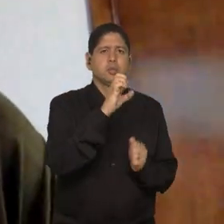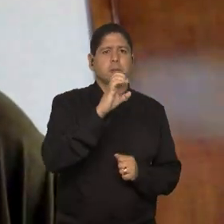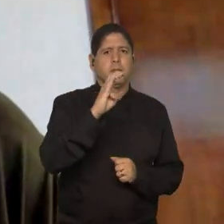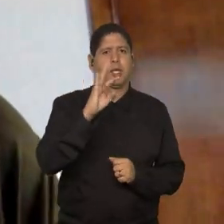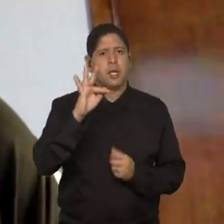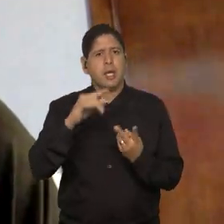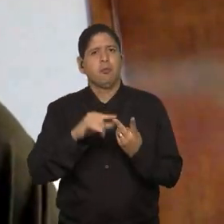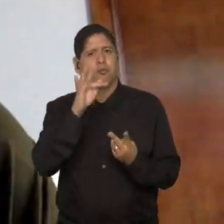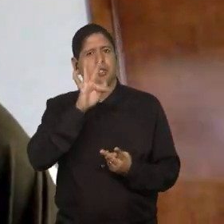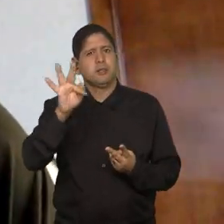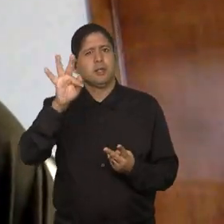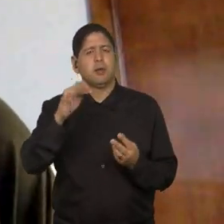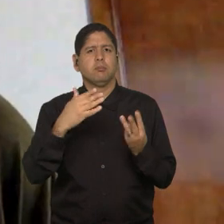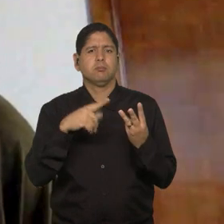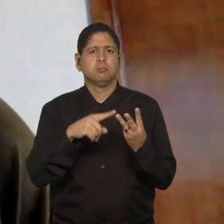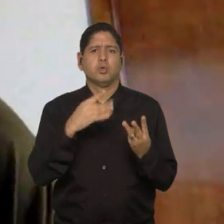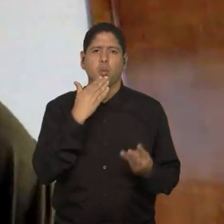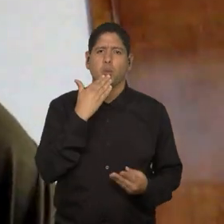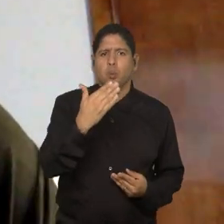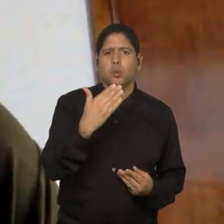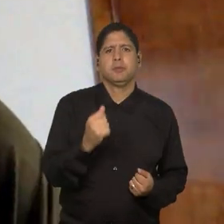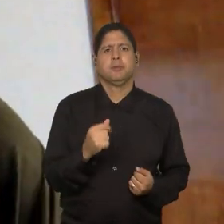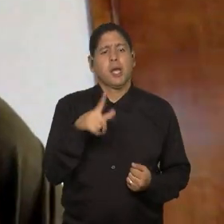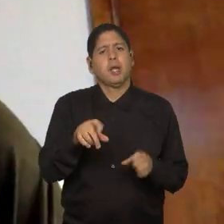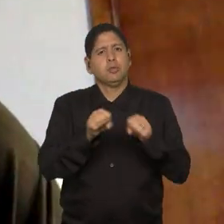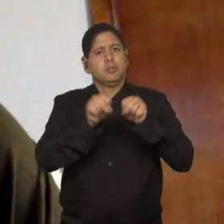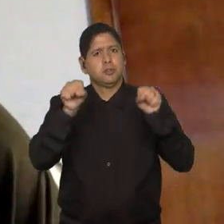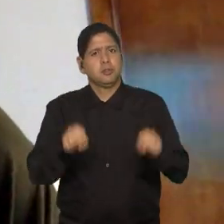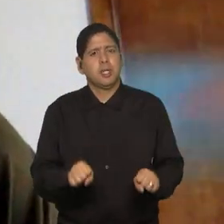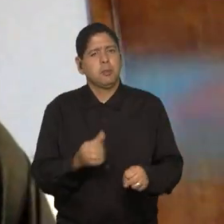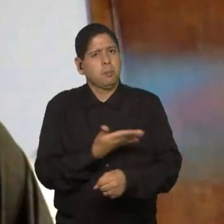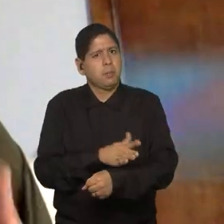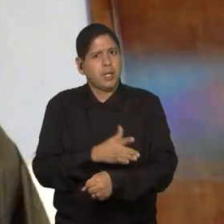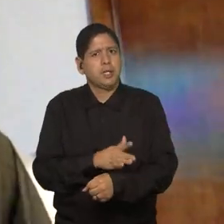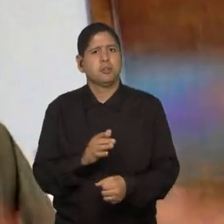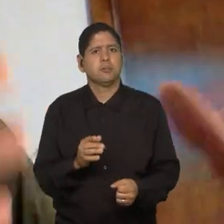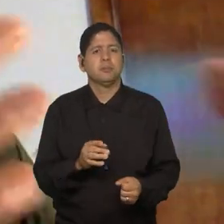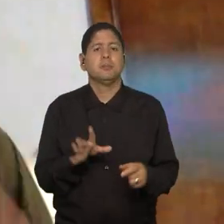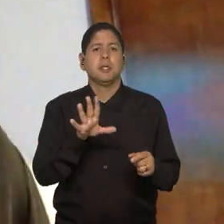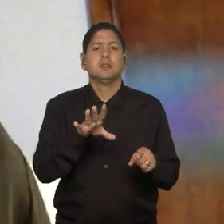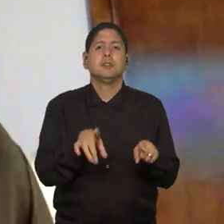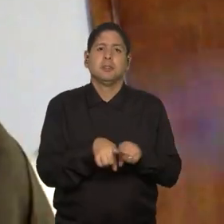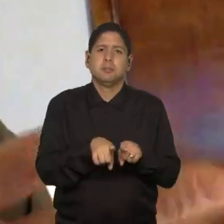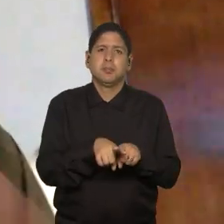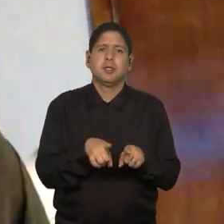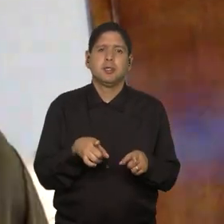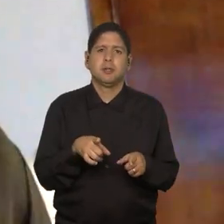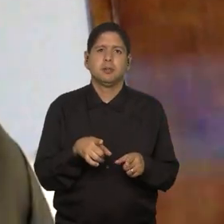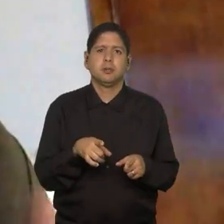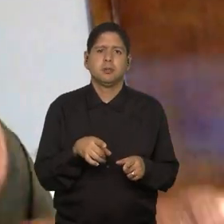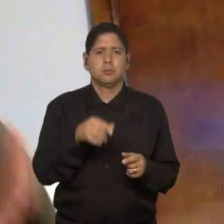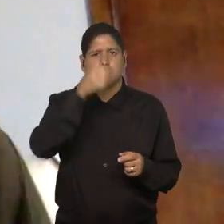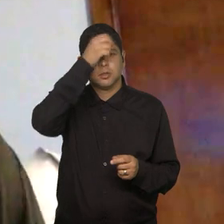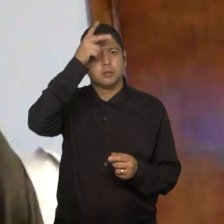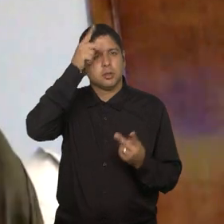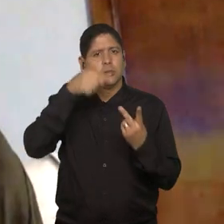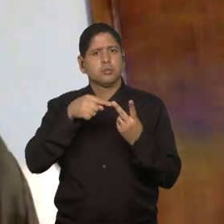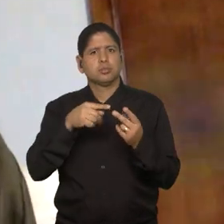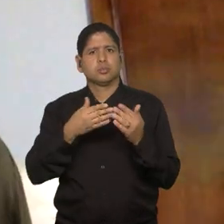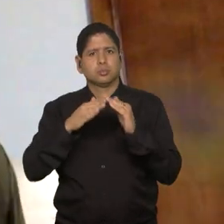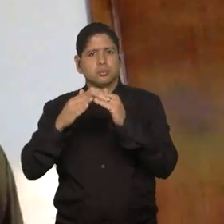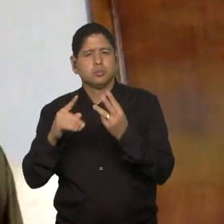confederações e com clubes, que é o sistema da prática formal, mas também com municípios, com comunidades, com